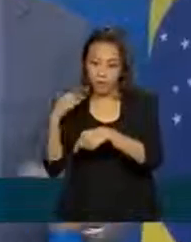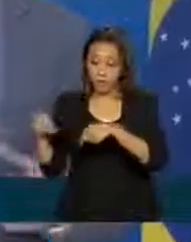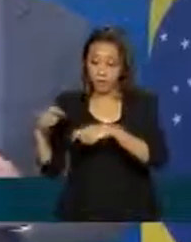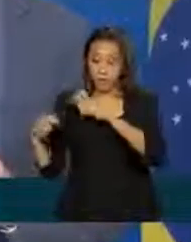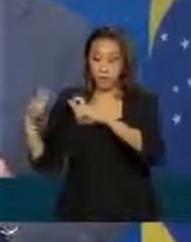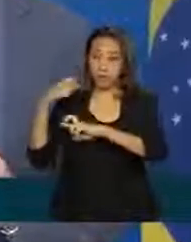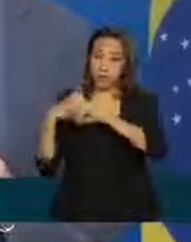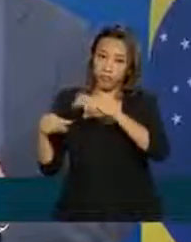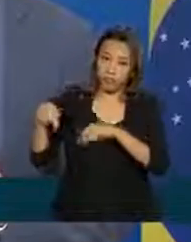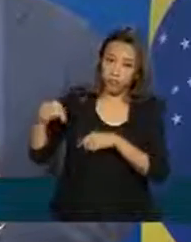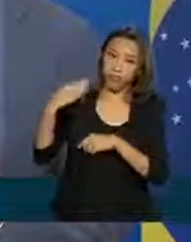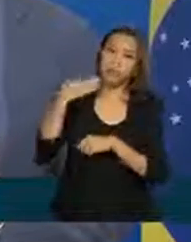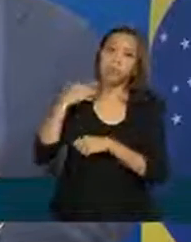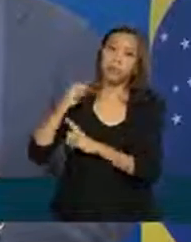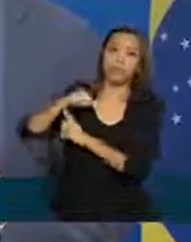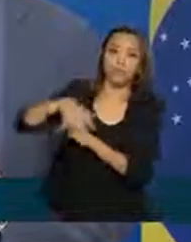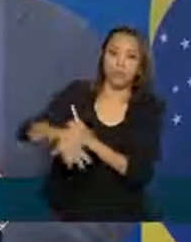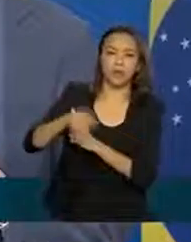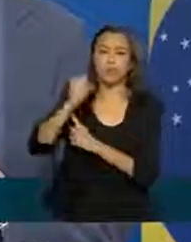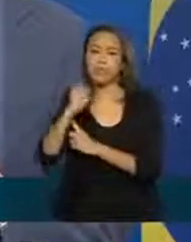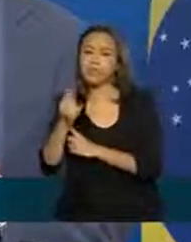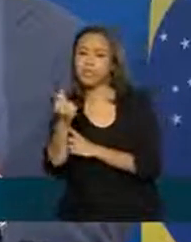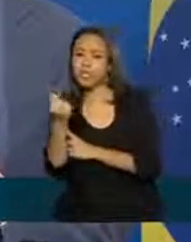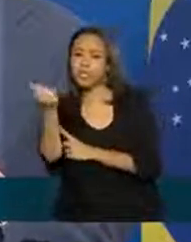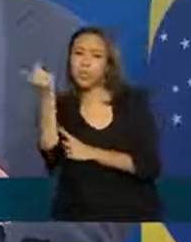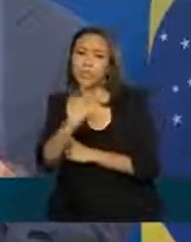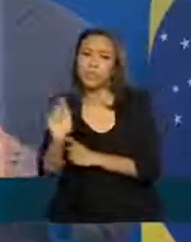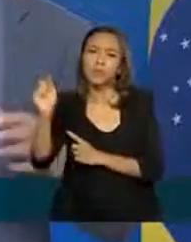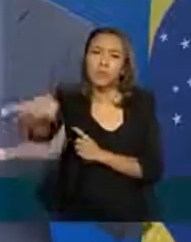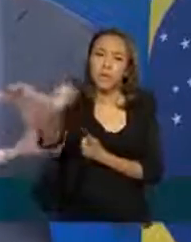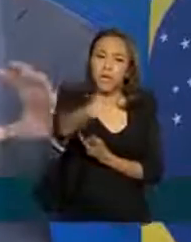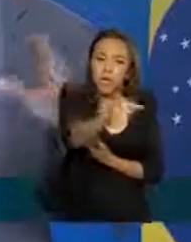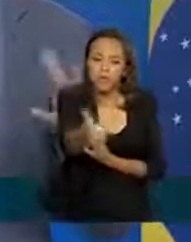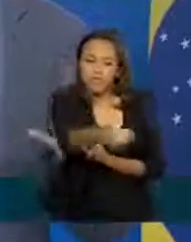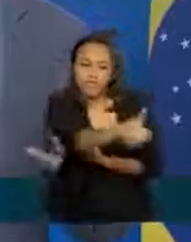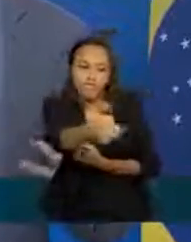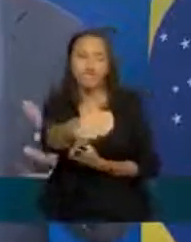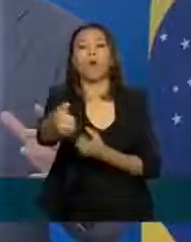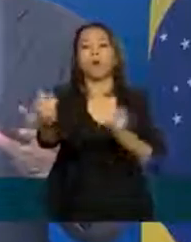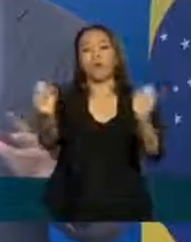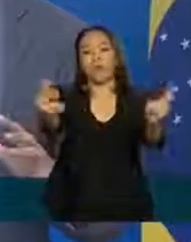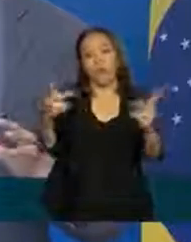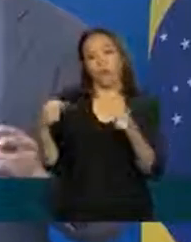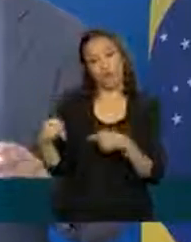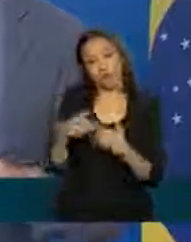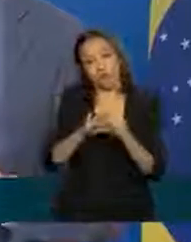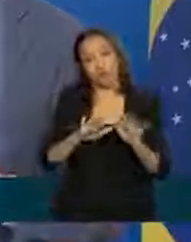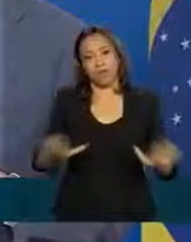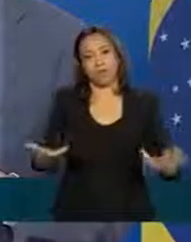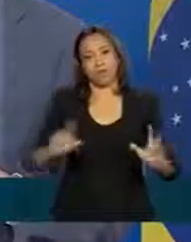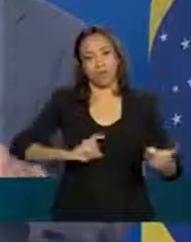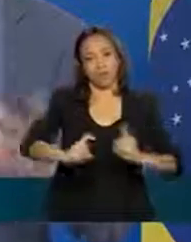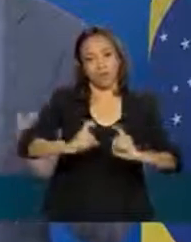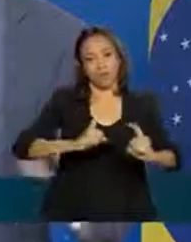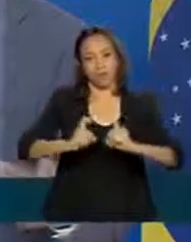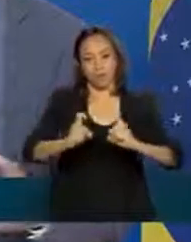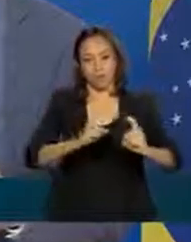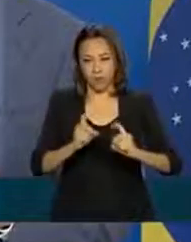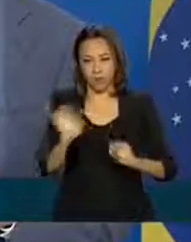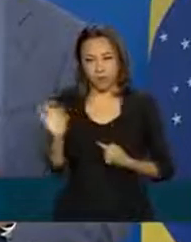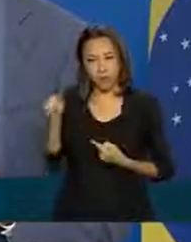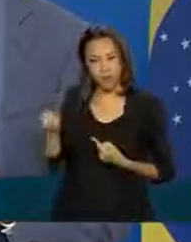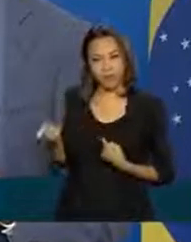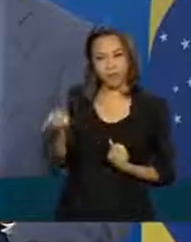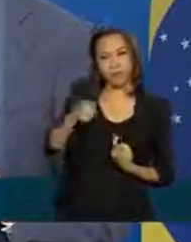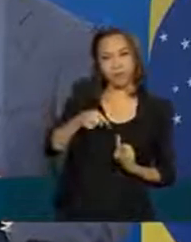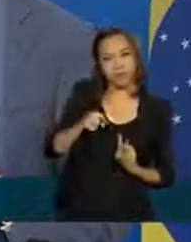e o recurso está chegando na conta do trabalhador então é assim que vai funcionar essa arquitetura que é extremamente